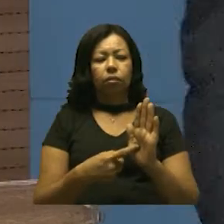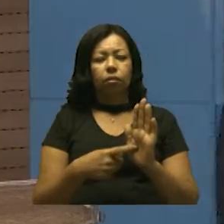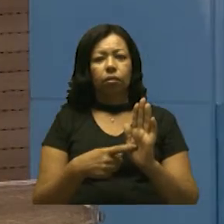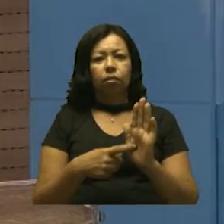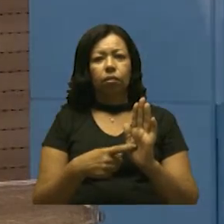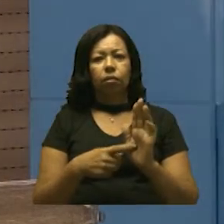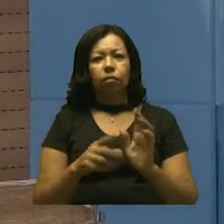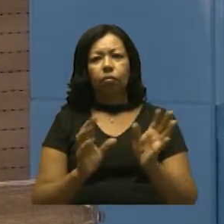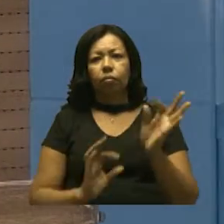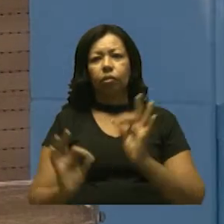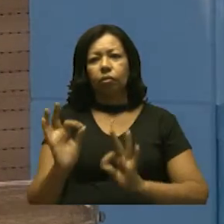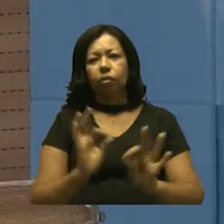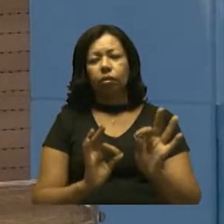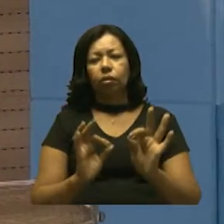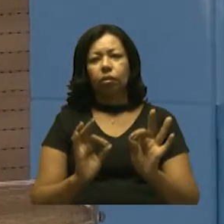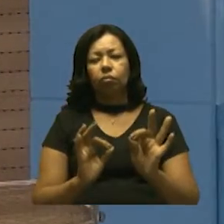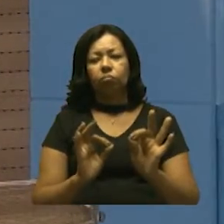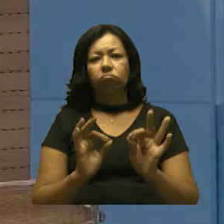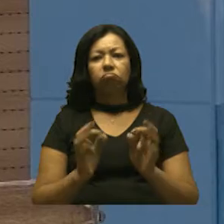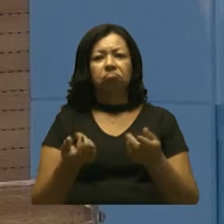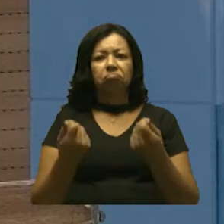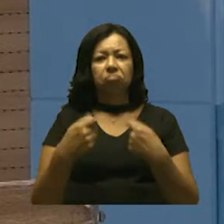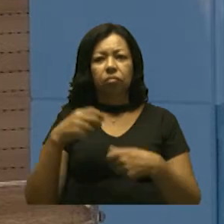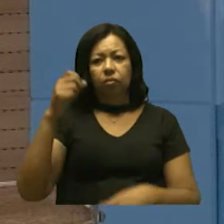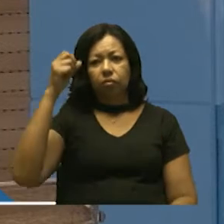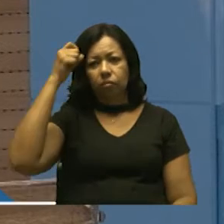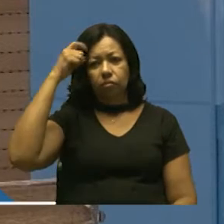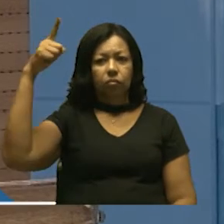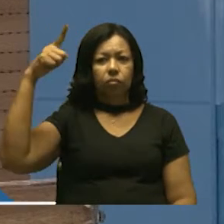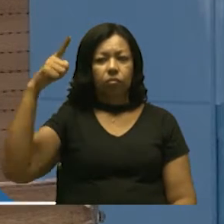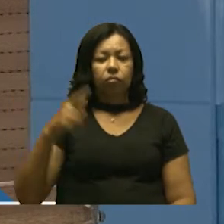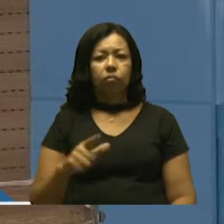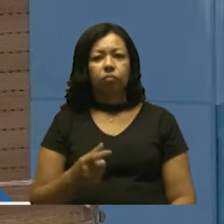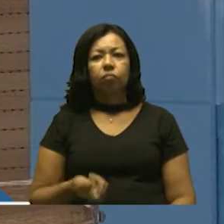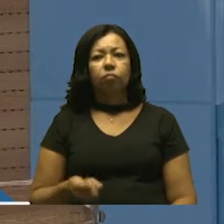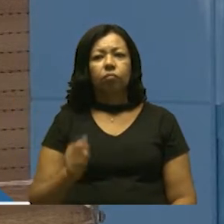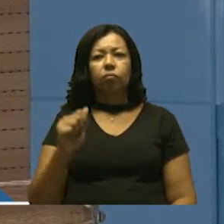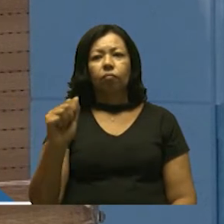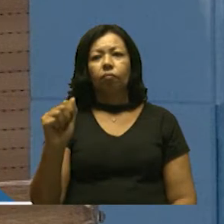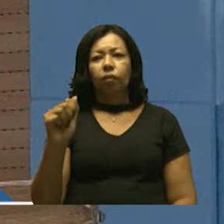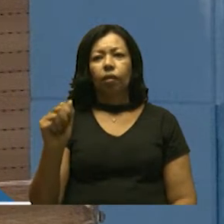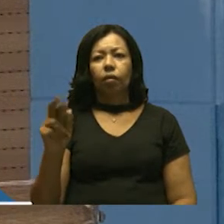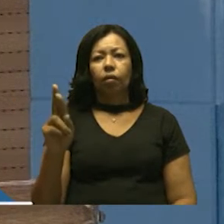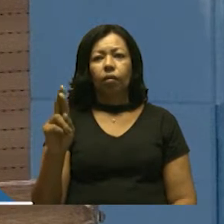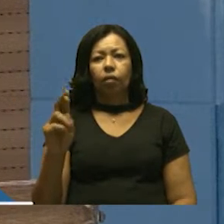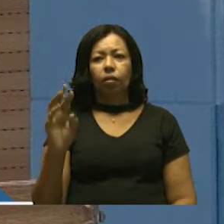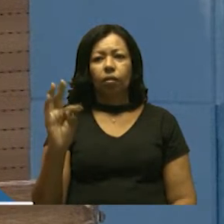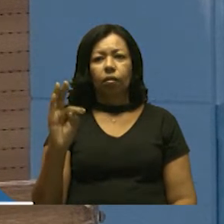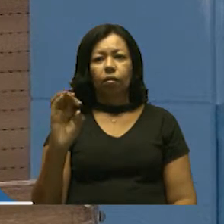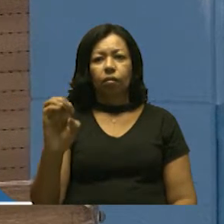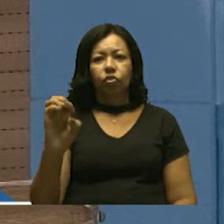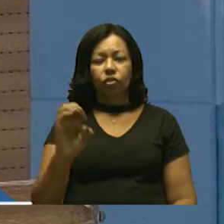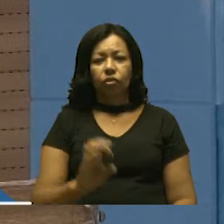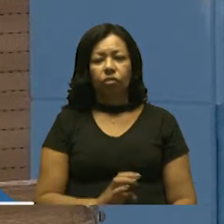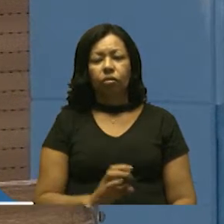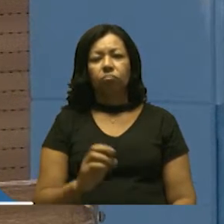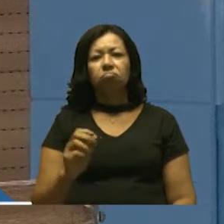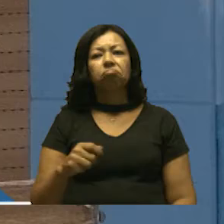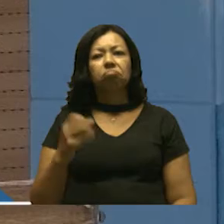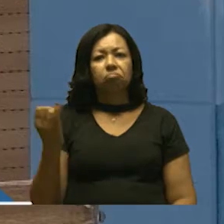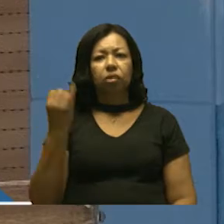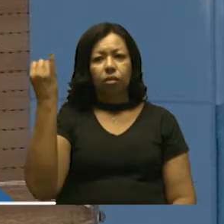envergadura. Mas, quando envolve cultura, quando envolve arte, traz, sim, a importância, e não é diferente, em qualquer